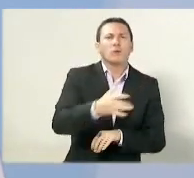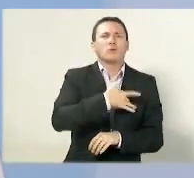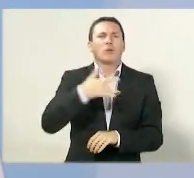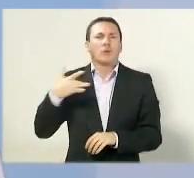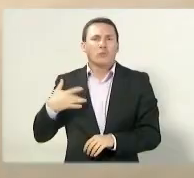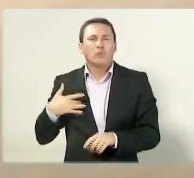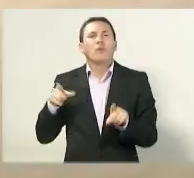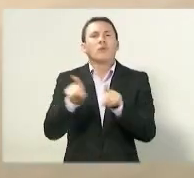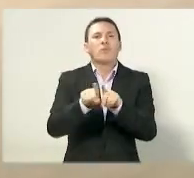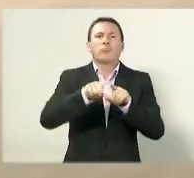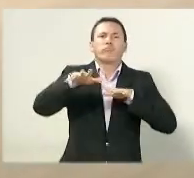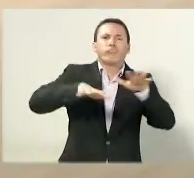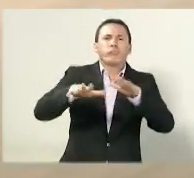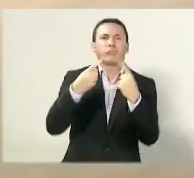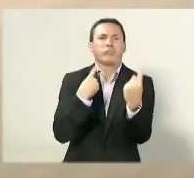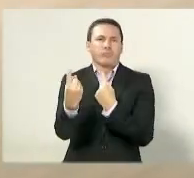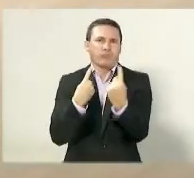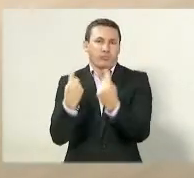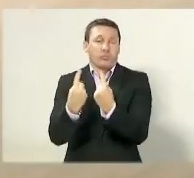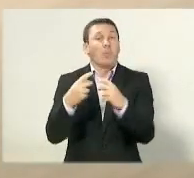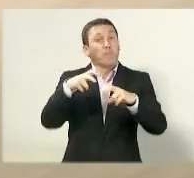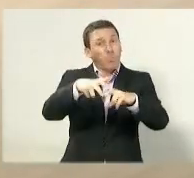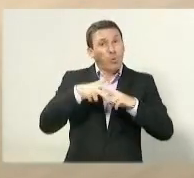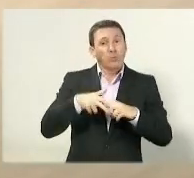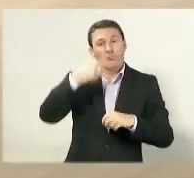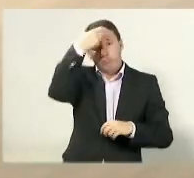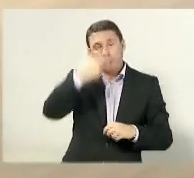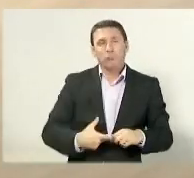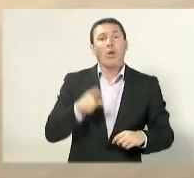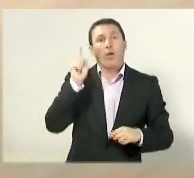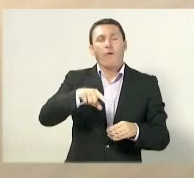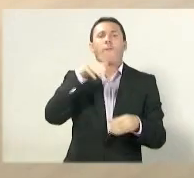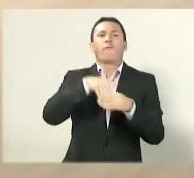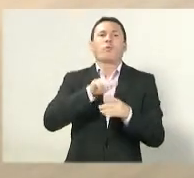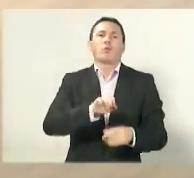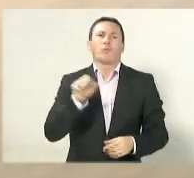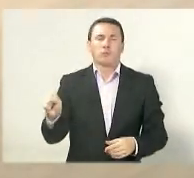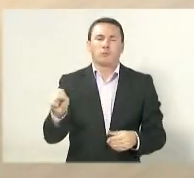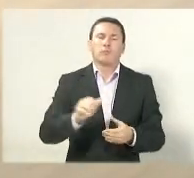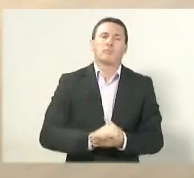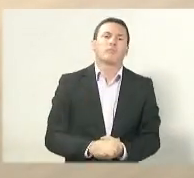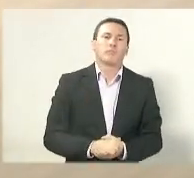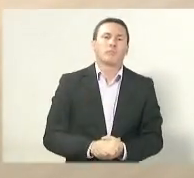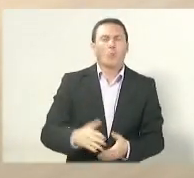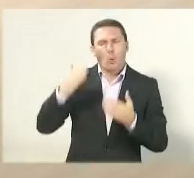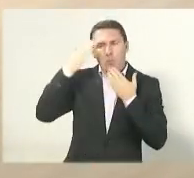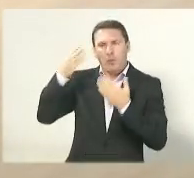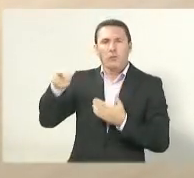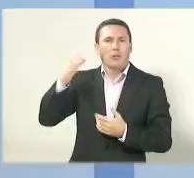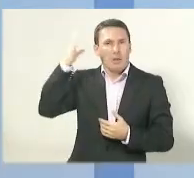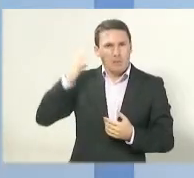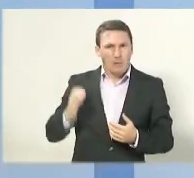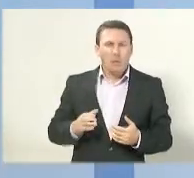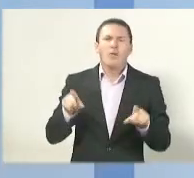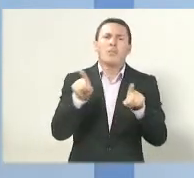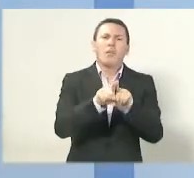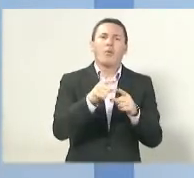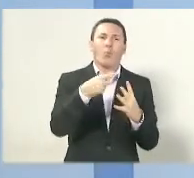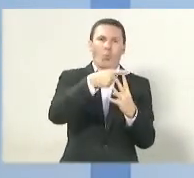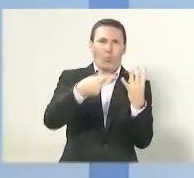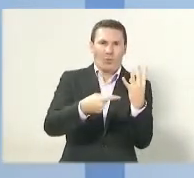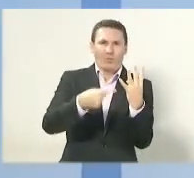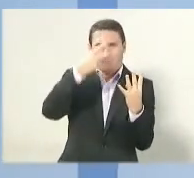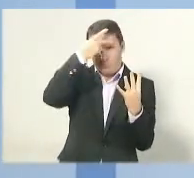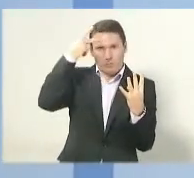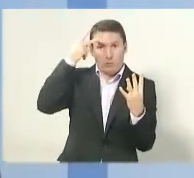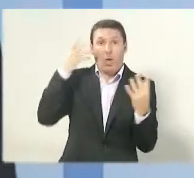Santo. Obrigado, candidata Camila Valadão. Obrigado a todos os candidatos. Terminamos o primeiro bloco com esta autoapresentação dos candidatos. No